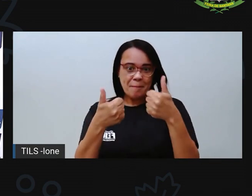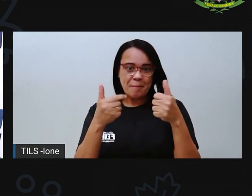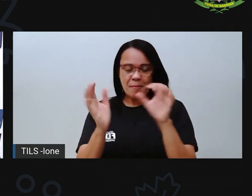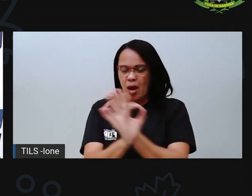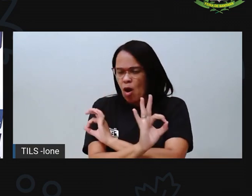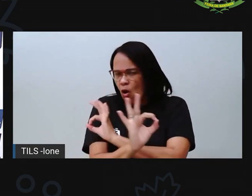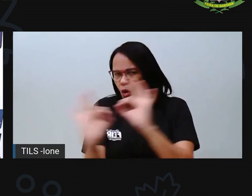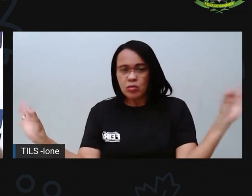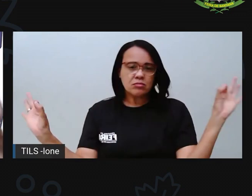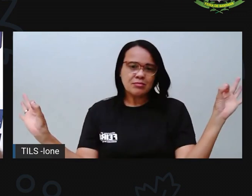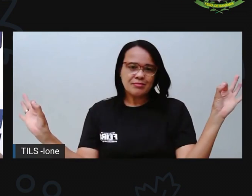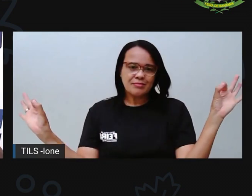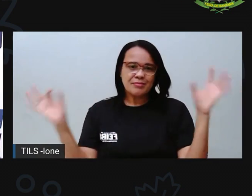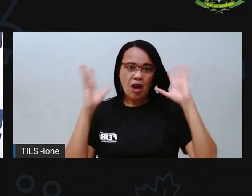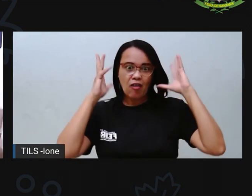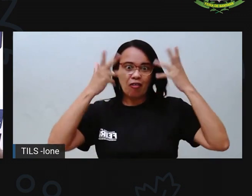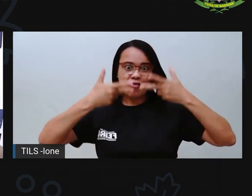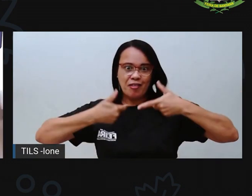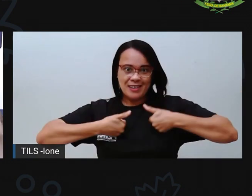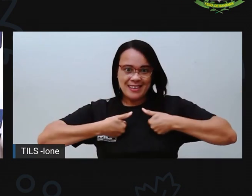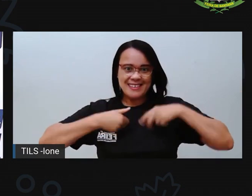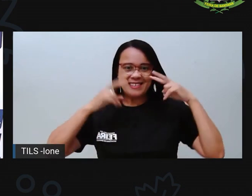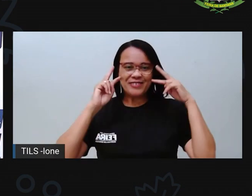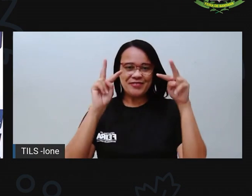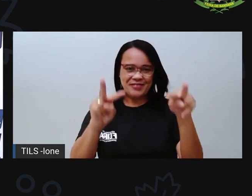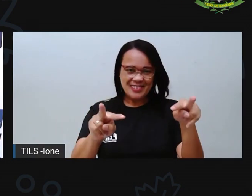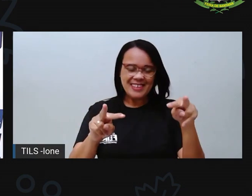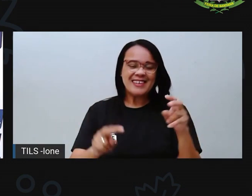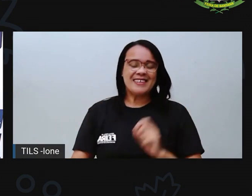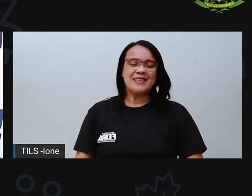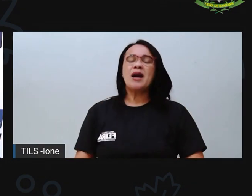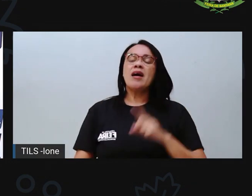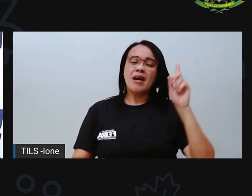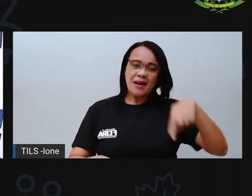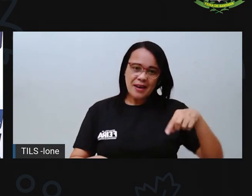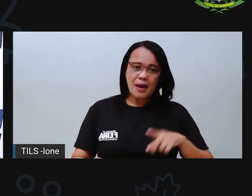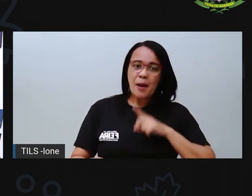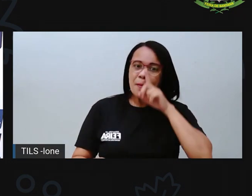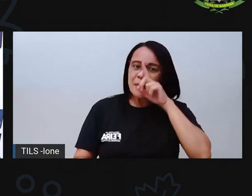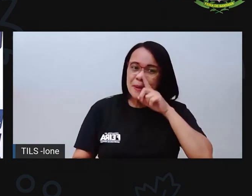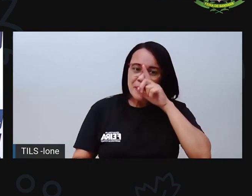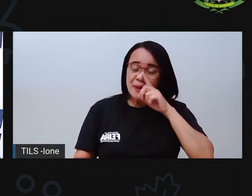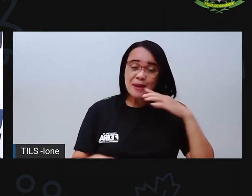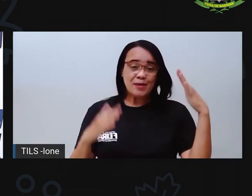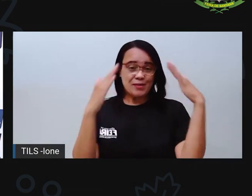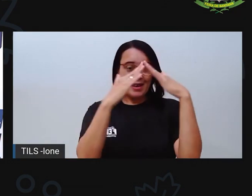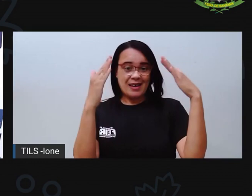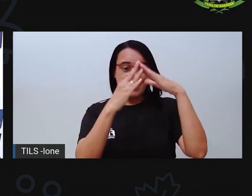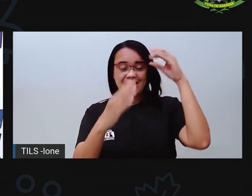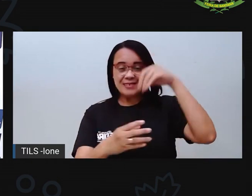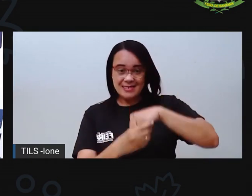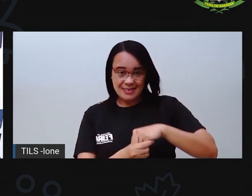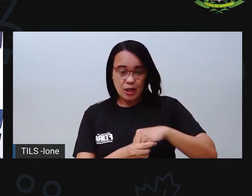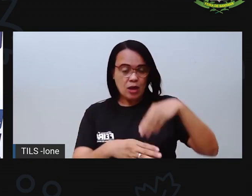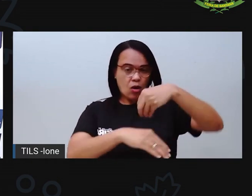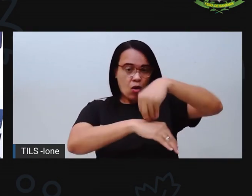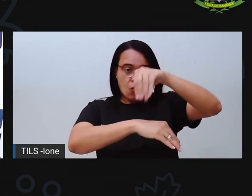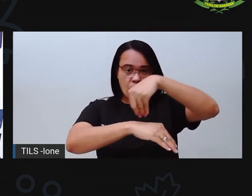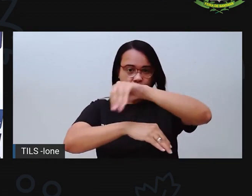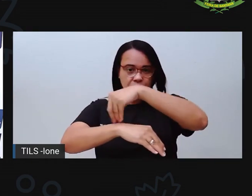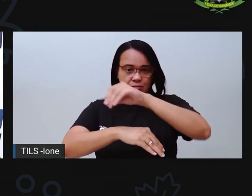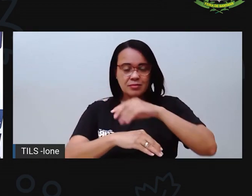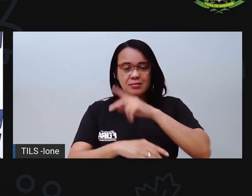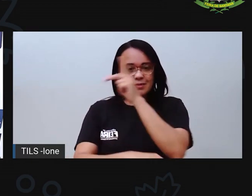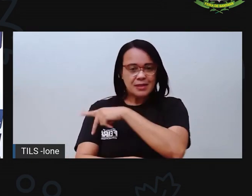aí, iam observar os perigos da casa. Então que tal? A PRO tem uma sugestão pra vocês. Que